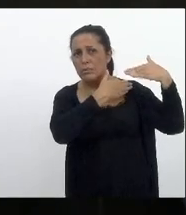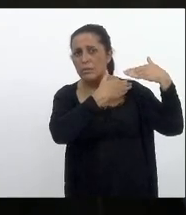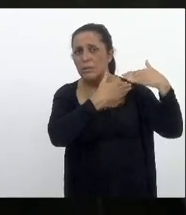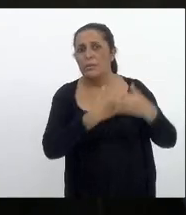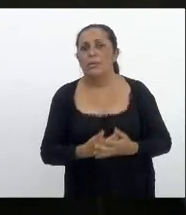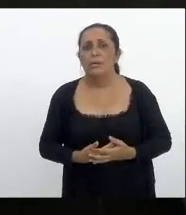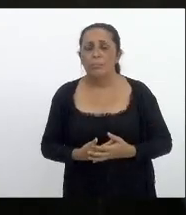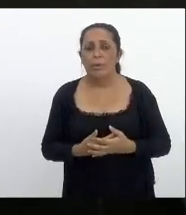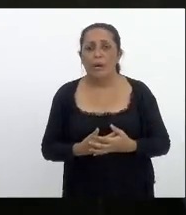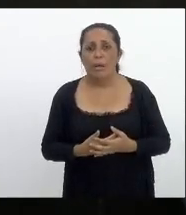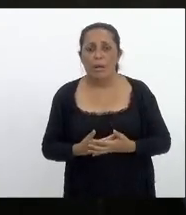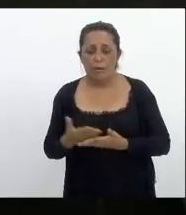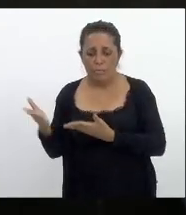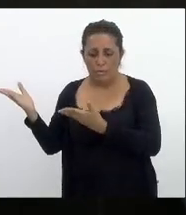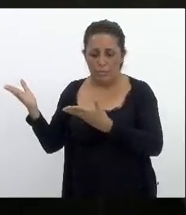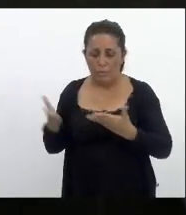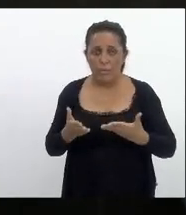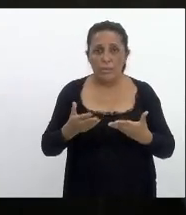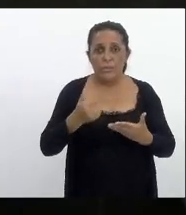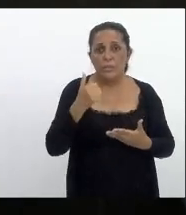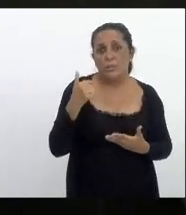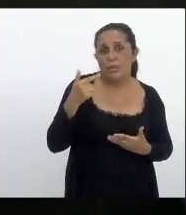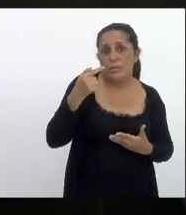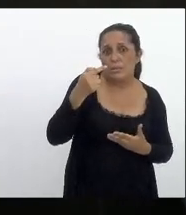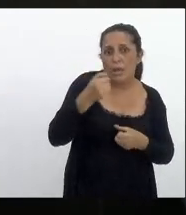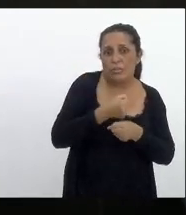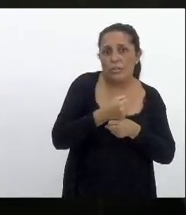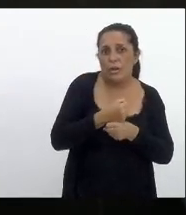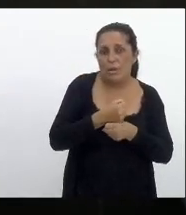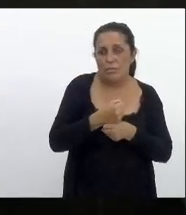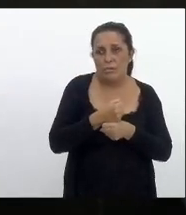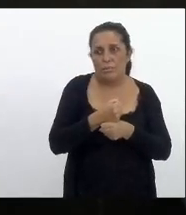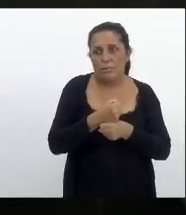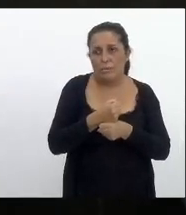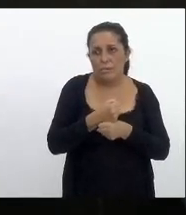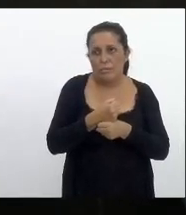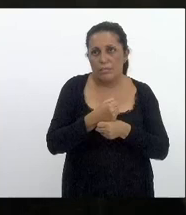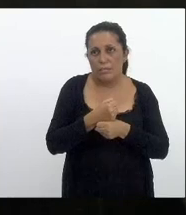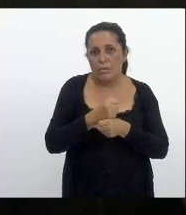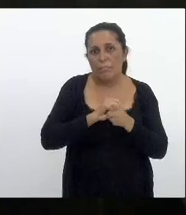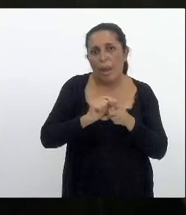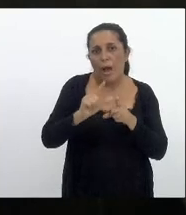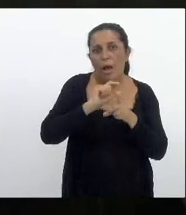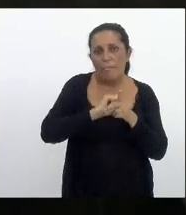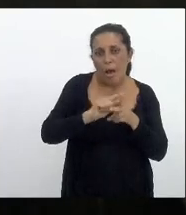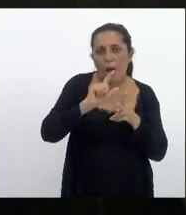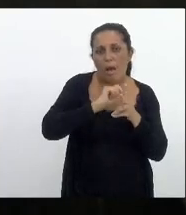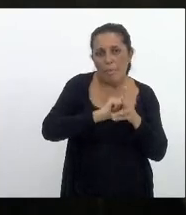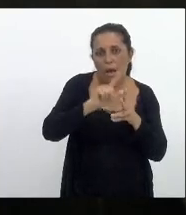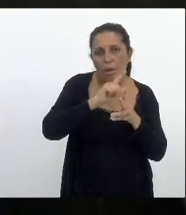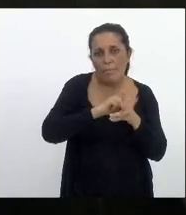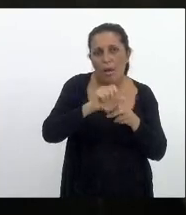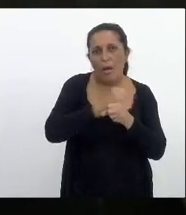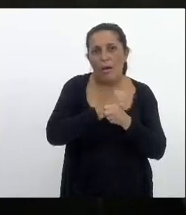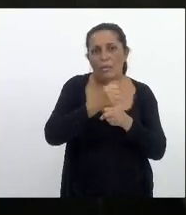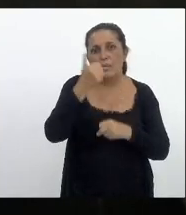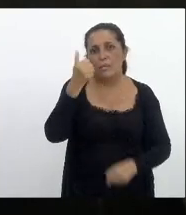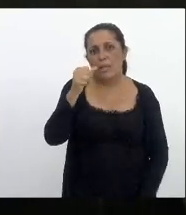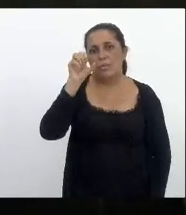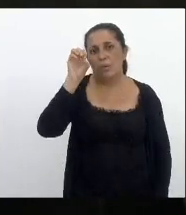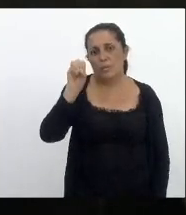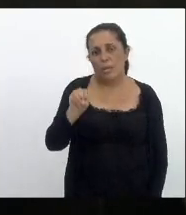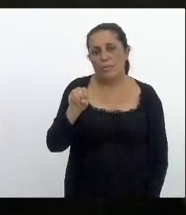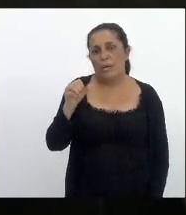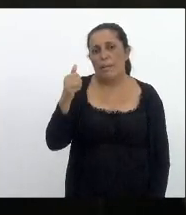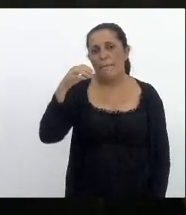recebimento ao longo de 17 anos de parcelas anuais deputada Marta de 180 milhões